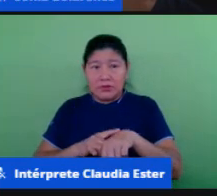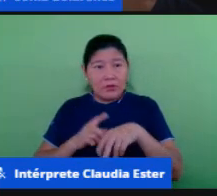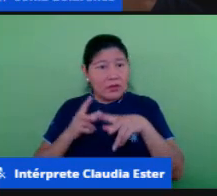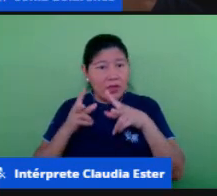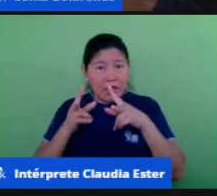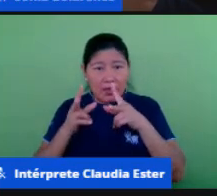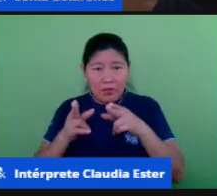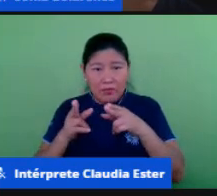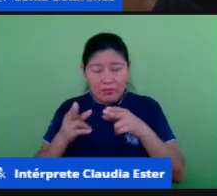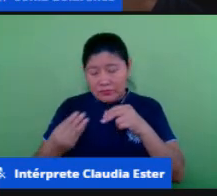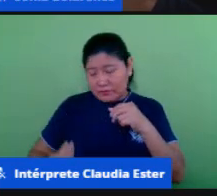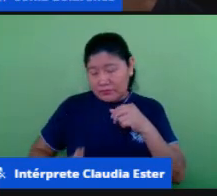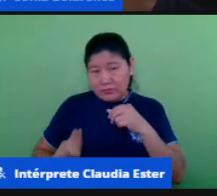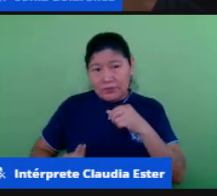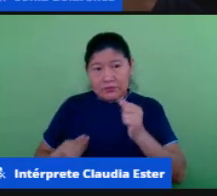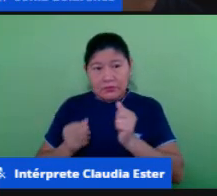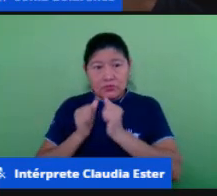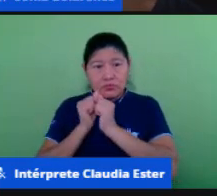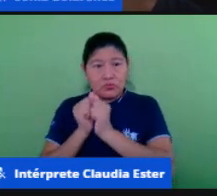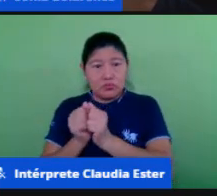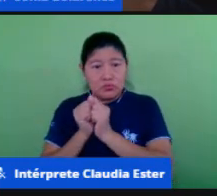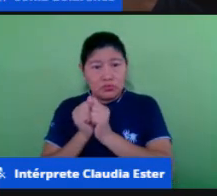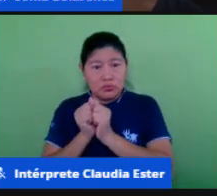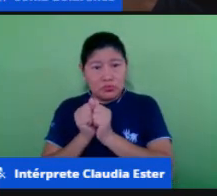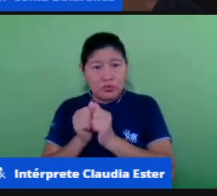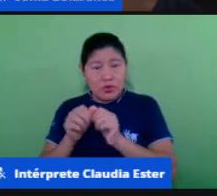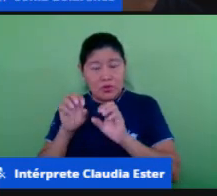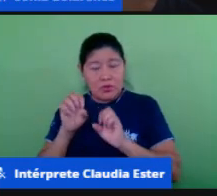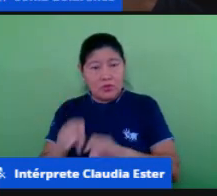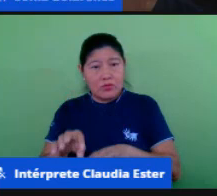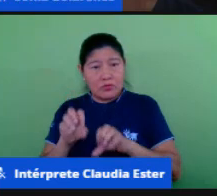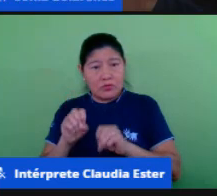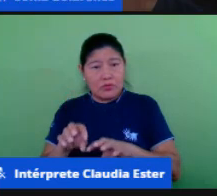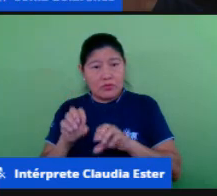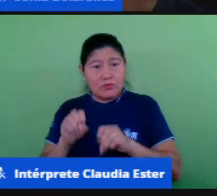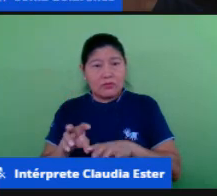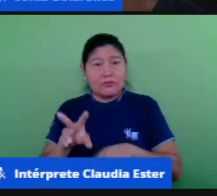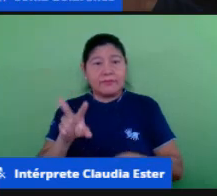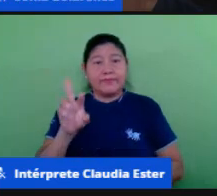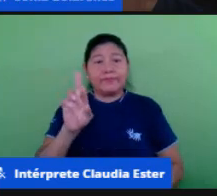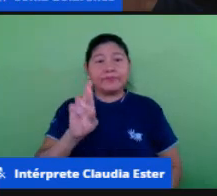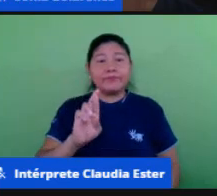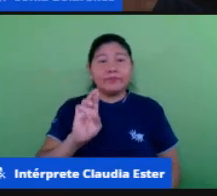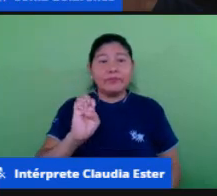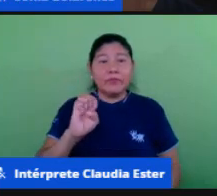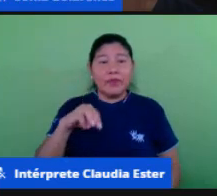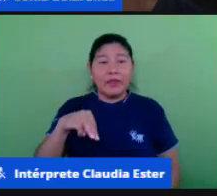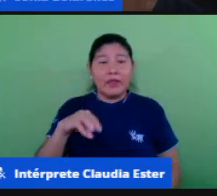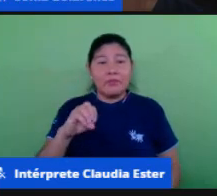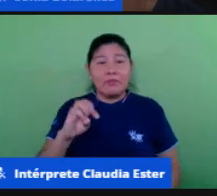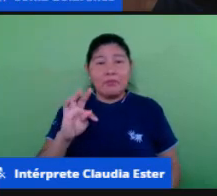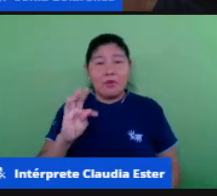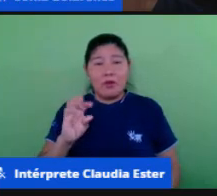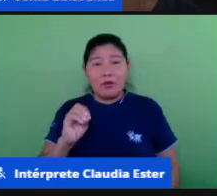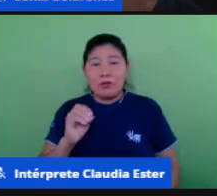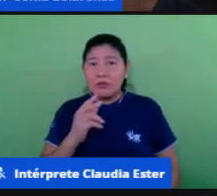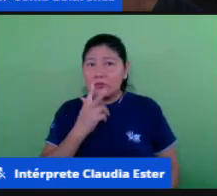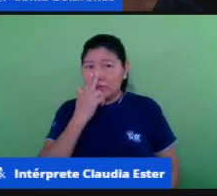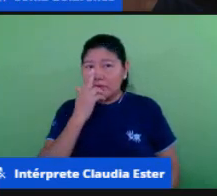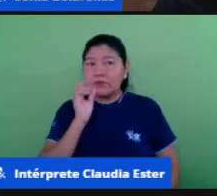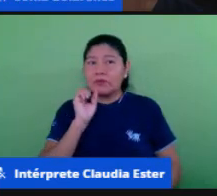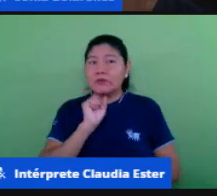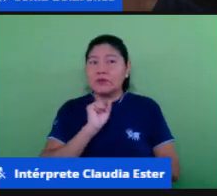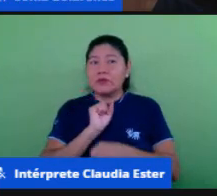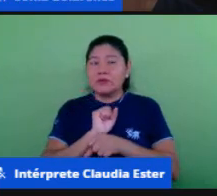presencialmente eu estou exercendo o ensino remoto mas eu estou ali de prontidão precisando